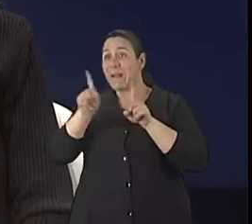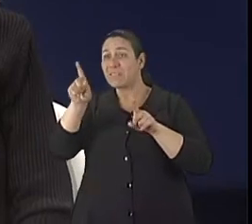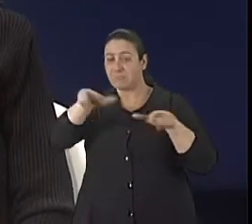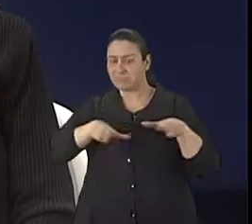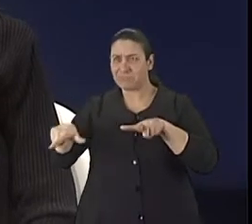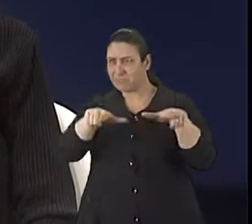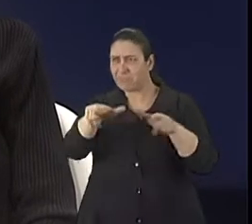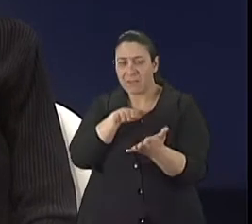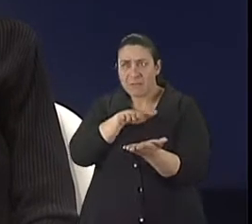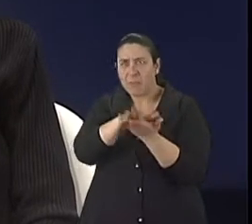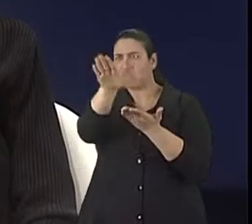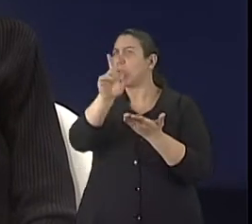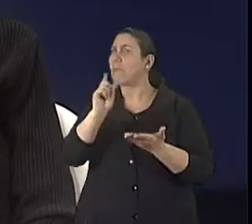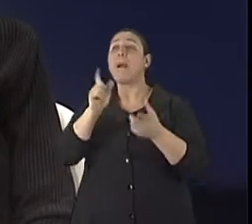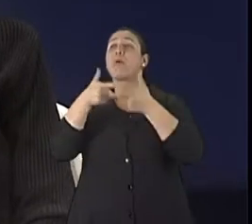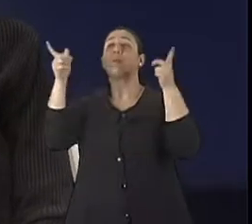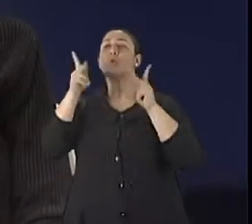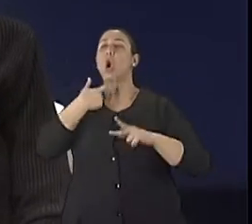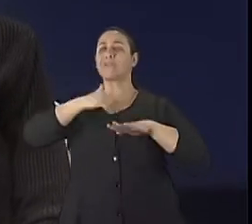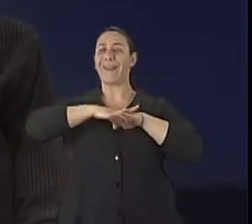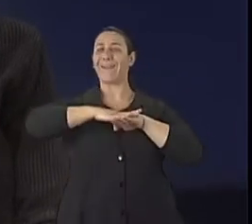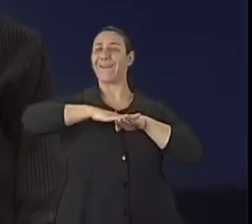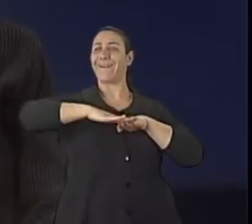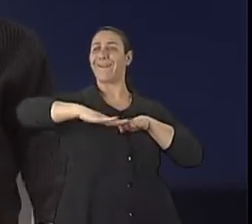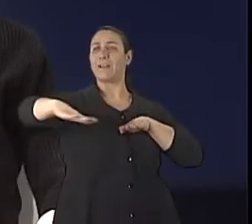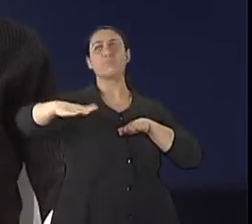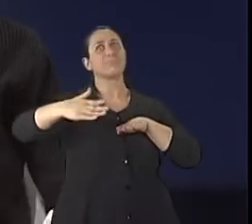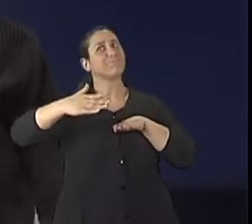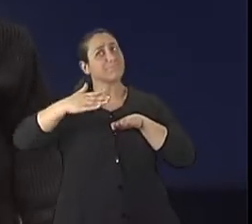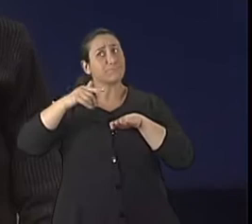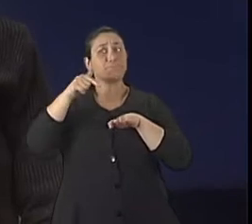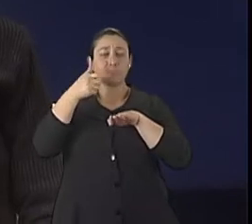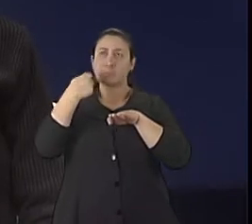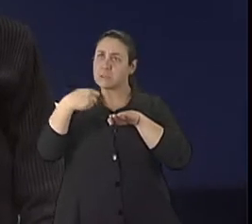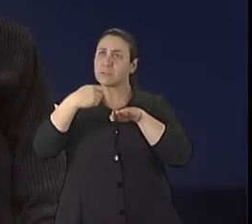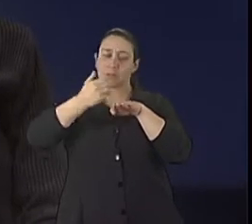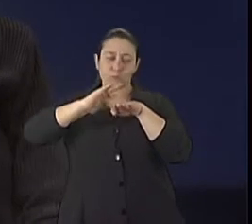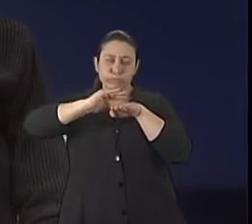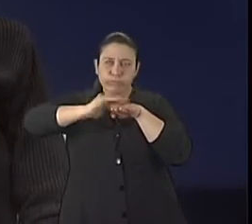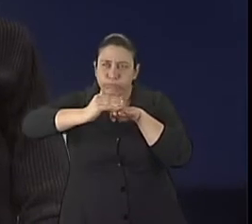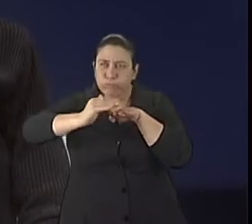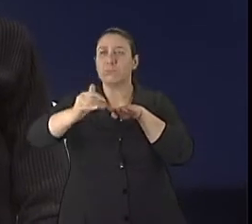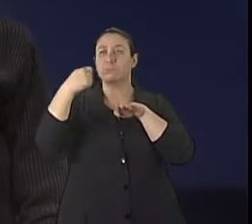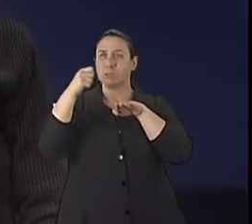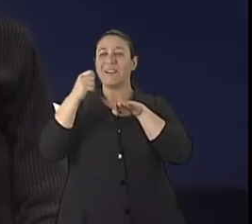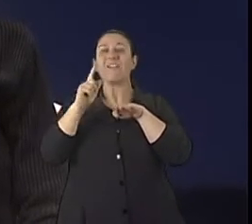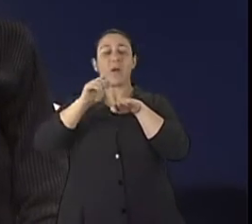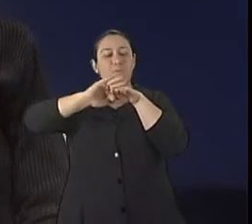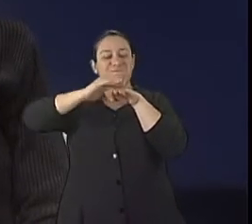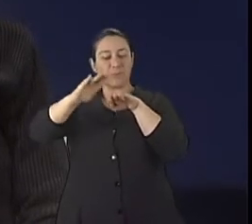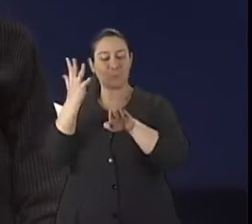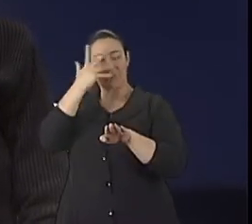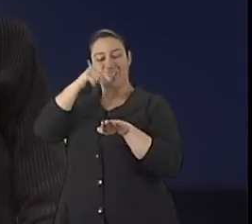raríssimo. Tu não vê piso antiderrapante. Porque o antiderrapante não é aquele que é só ondulado. Tem que ser antiderrapante. Não é só na